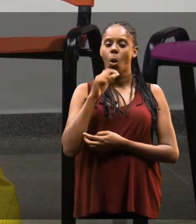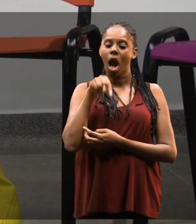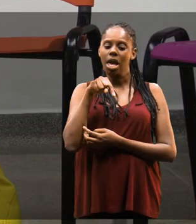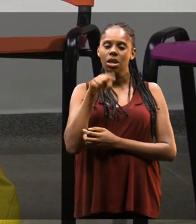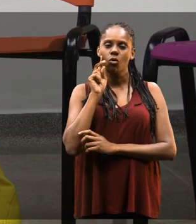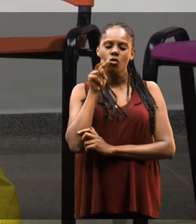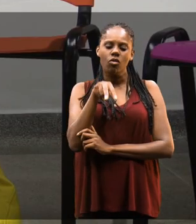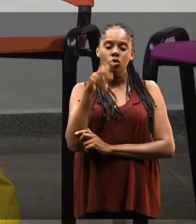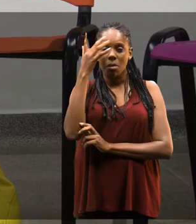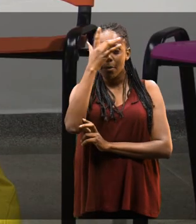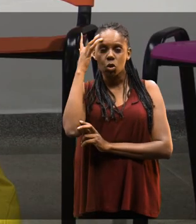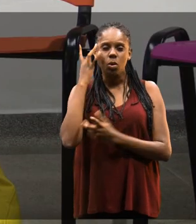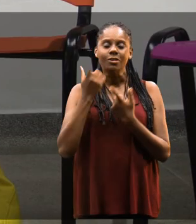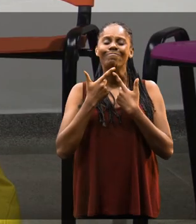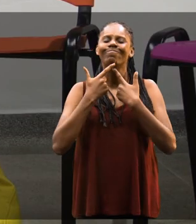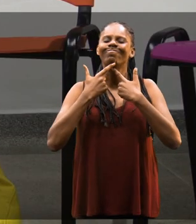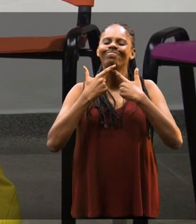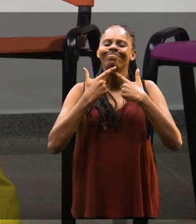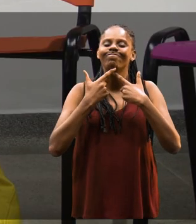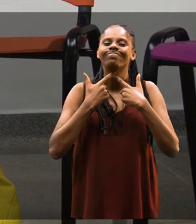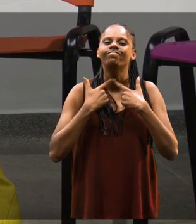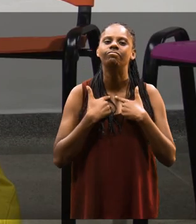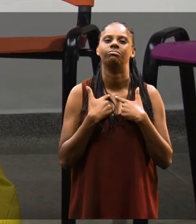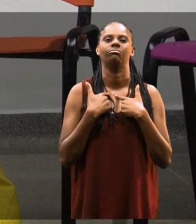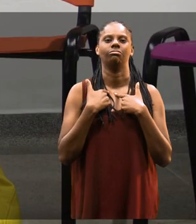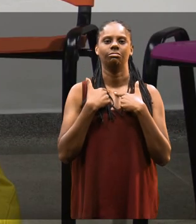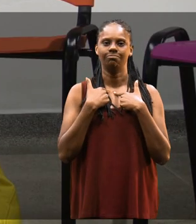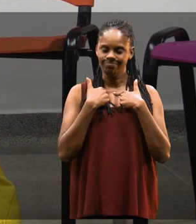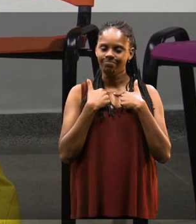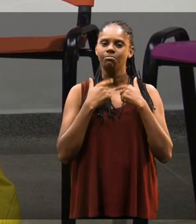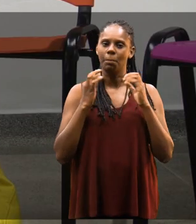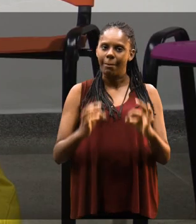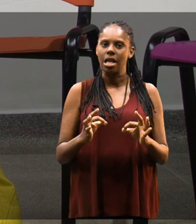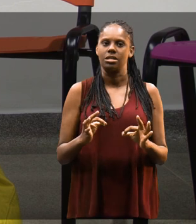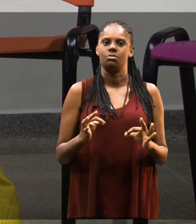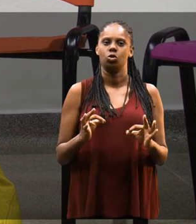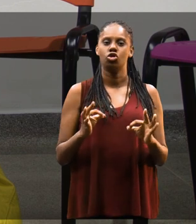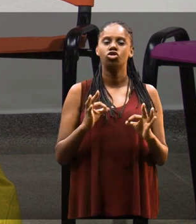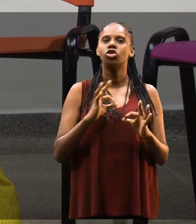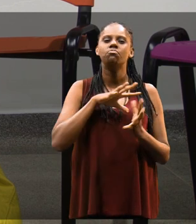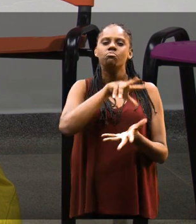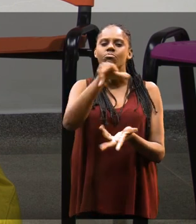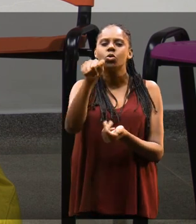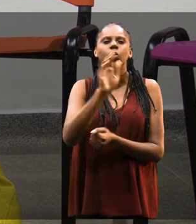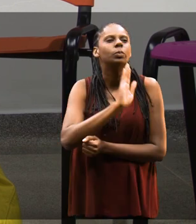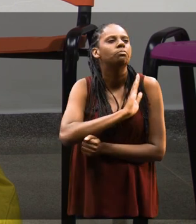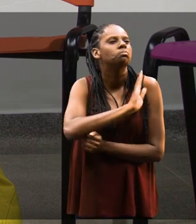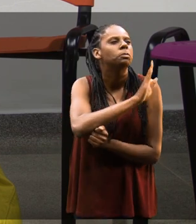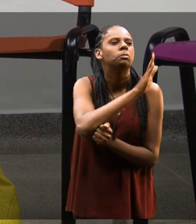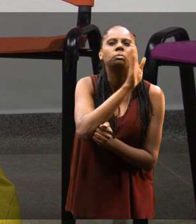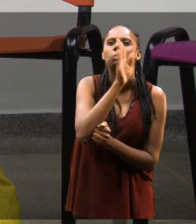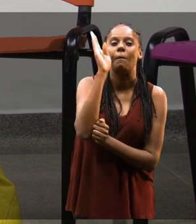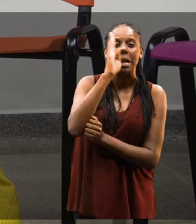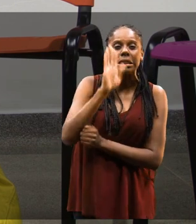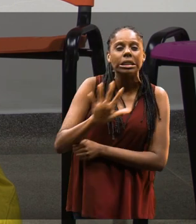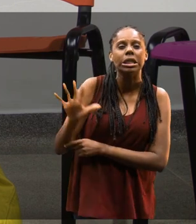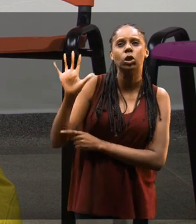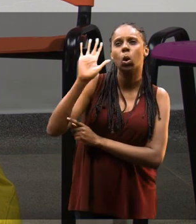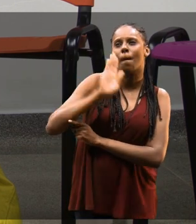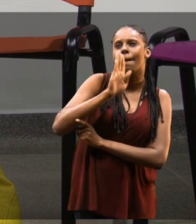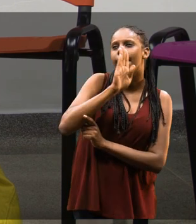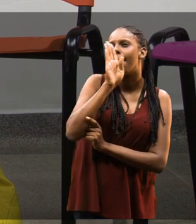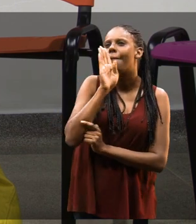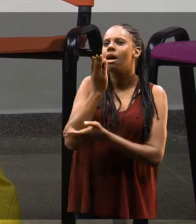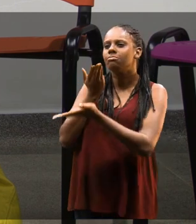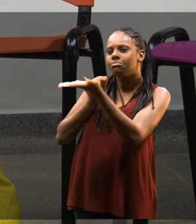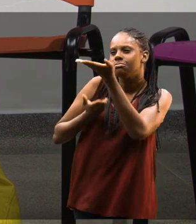E eu vejo aqui pessoas que têm aquela vontade e aquele desejo de sair pelo mundo, de sair pelo Brasil, de